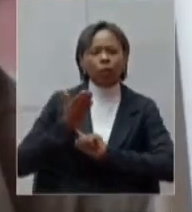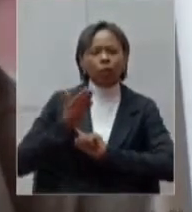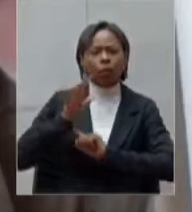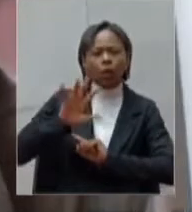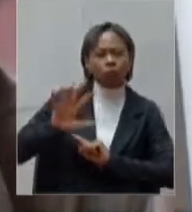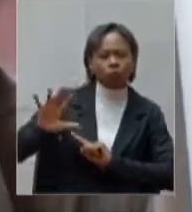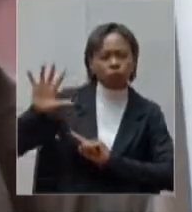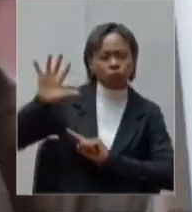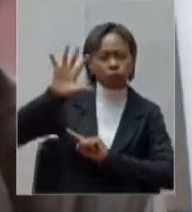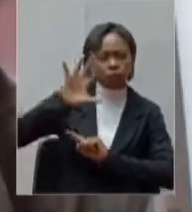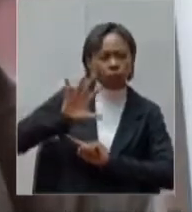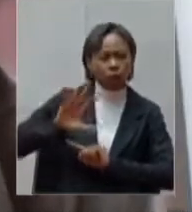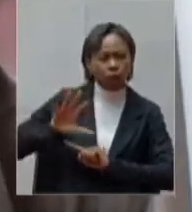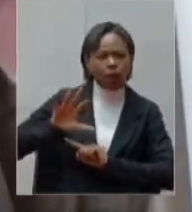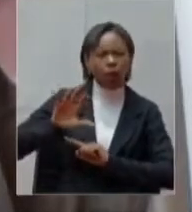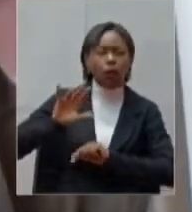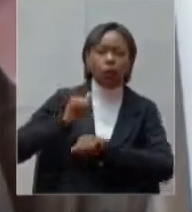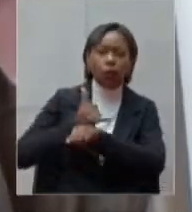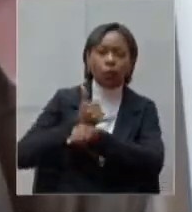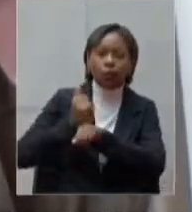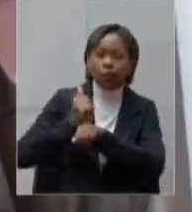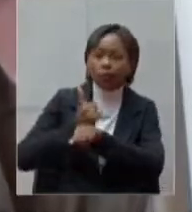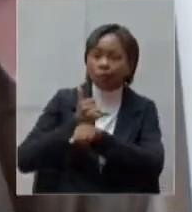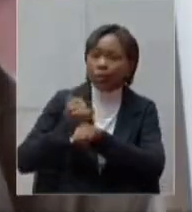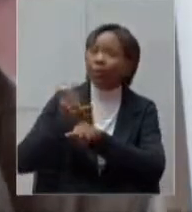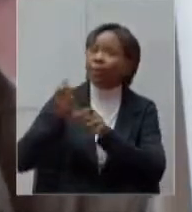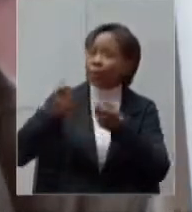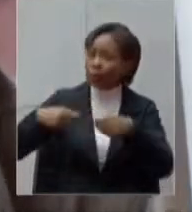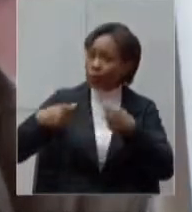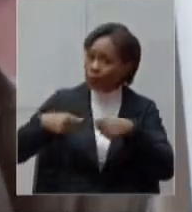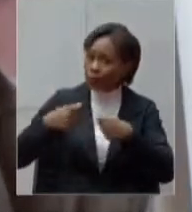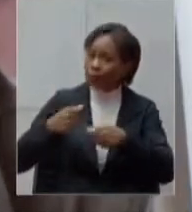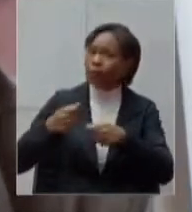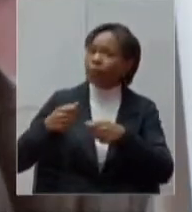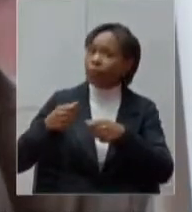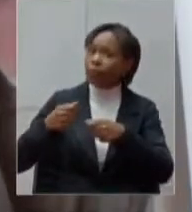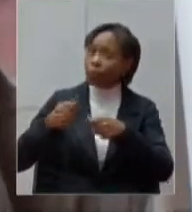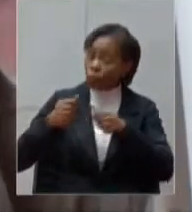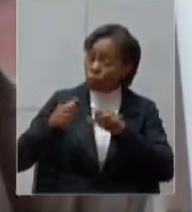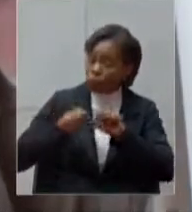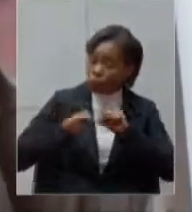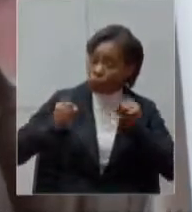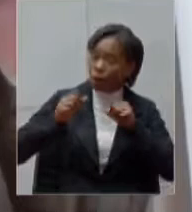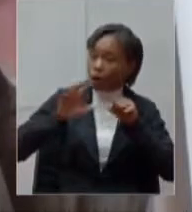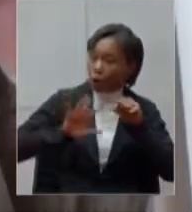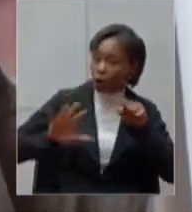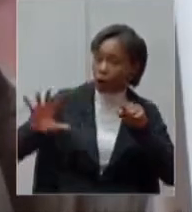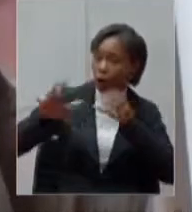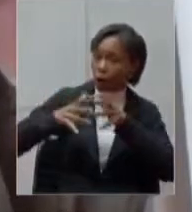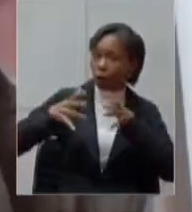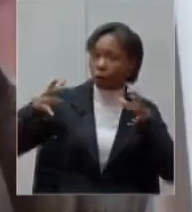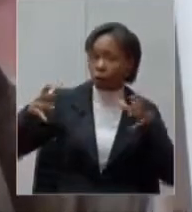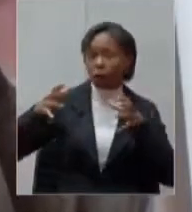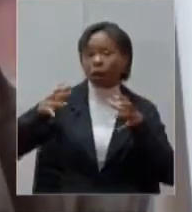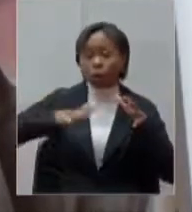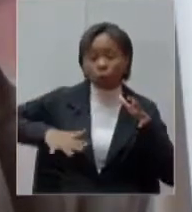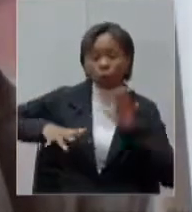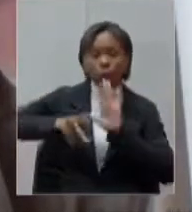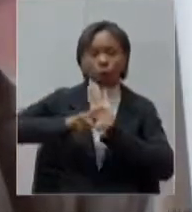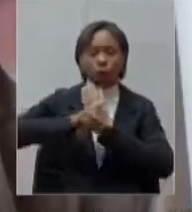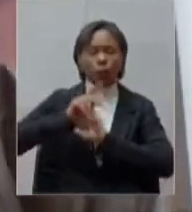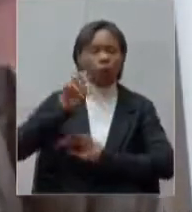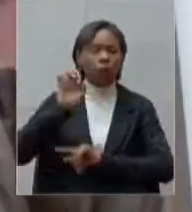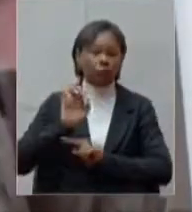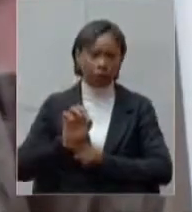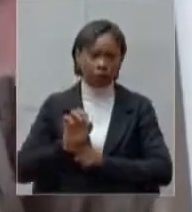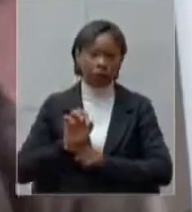região através de uma ferramenta que deve ser construída a nível de macro região ou melhor dizendo ainda a nível de estado então